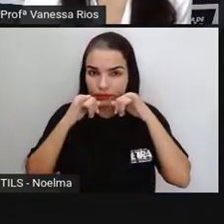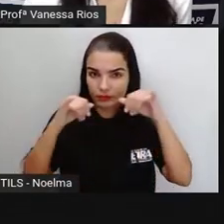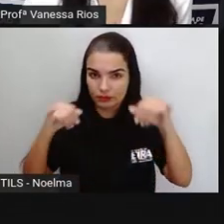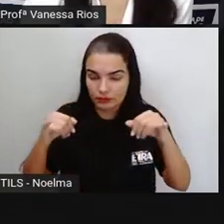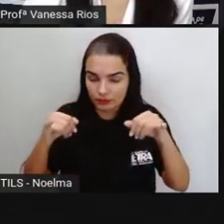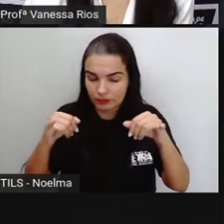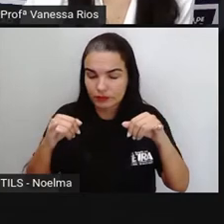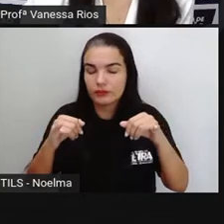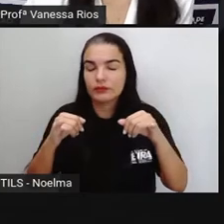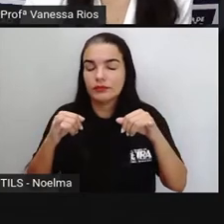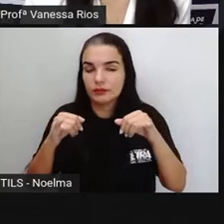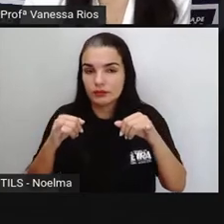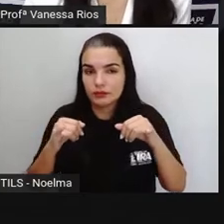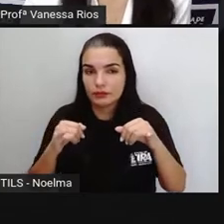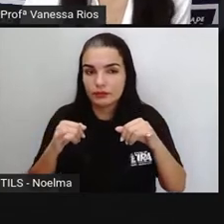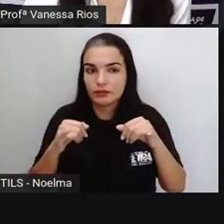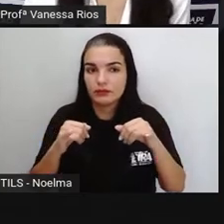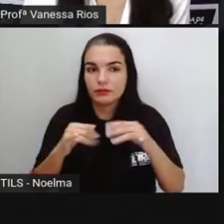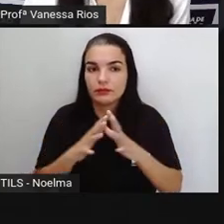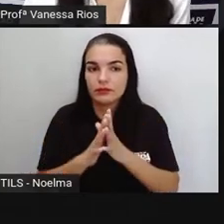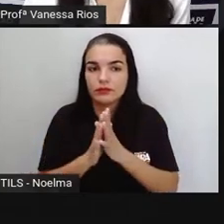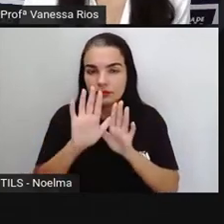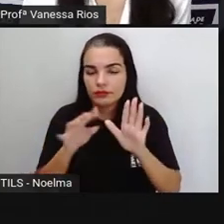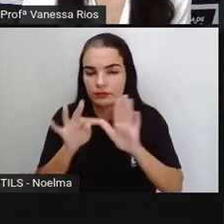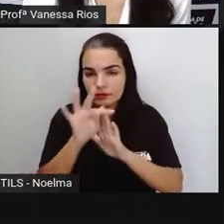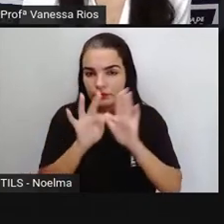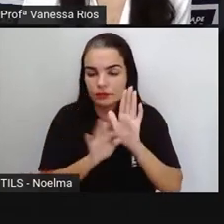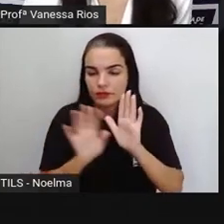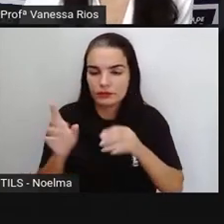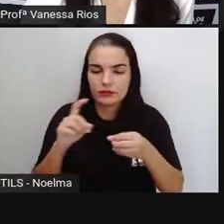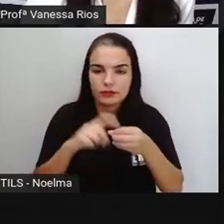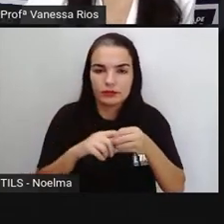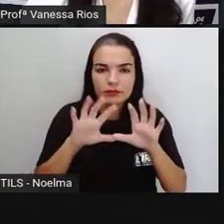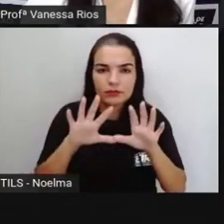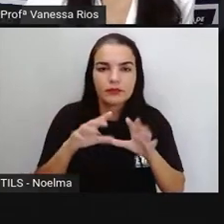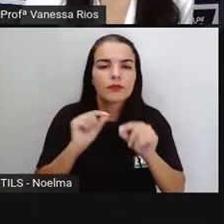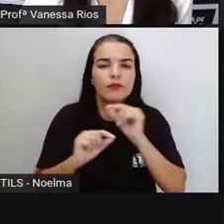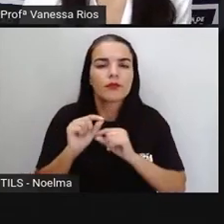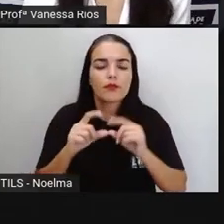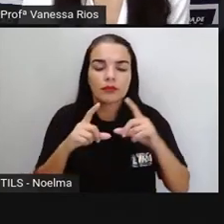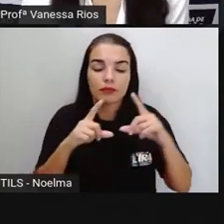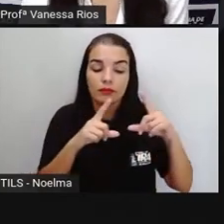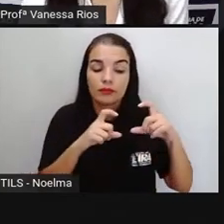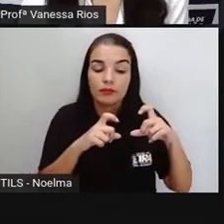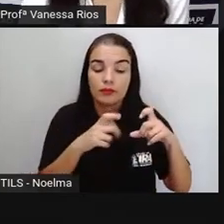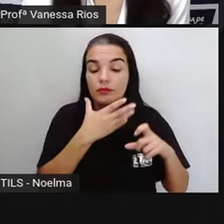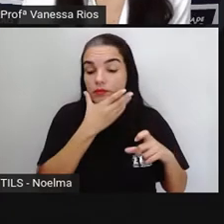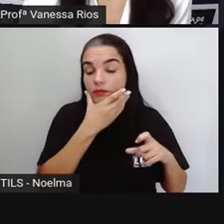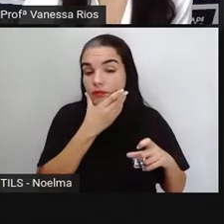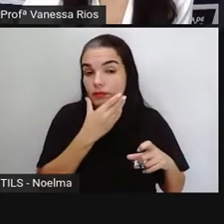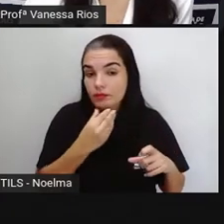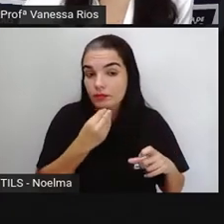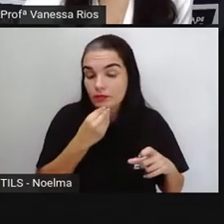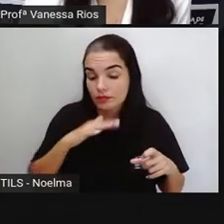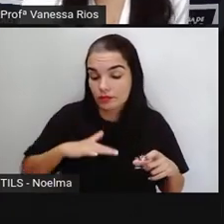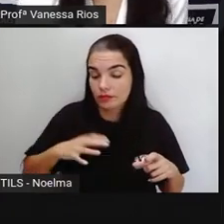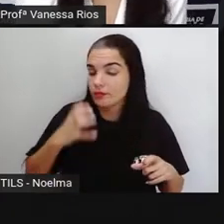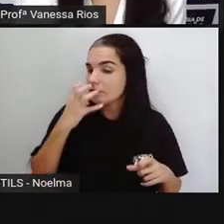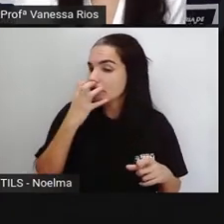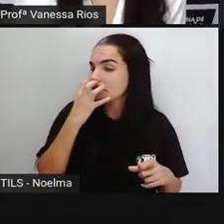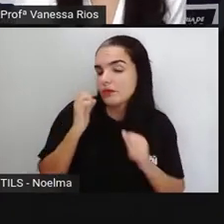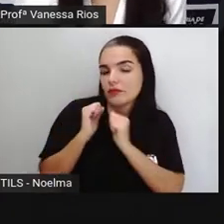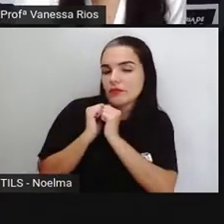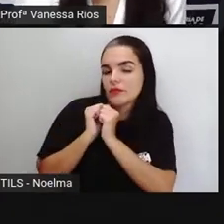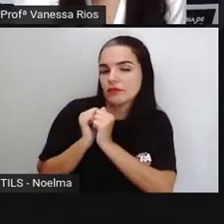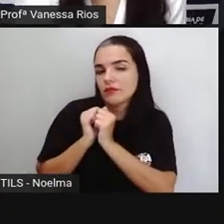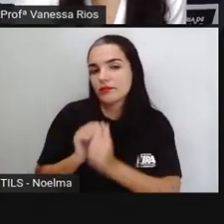recordam, mas a gente vai voltar lá no texto daqui a pouco. É justamente a fotografia da criança e do cachorro.